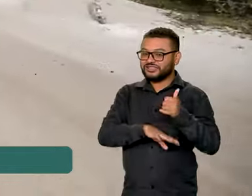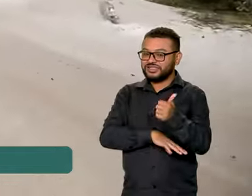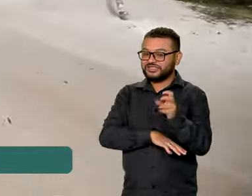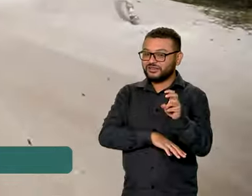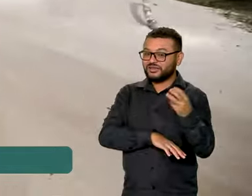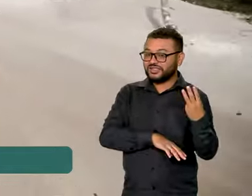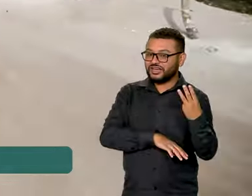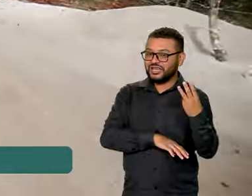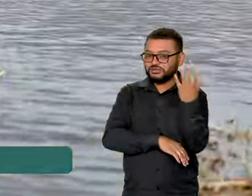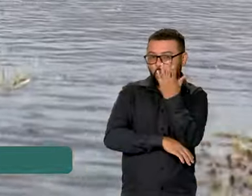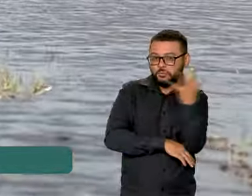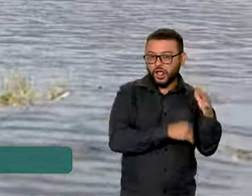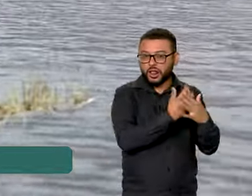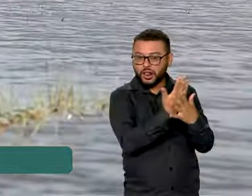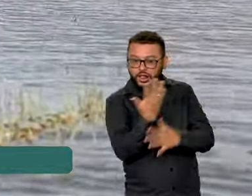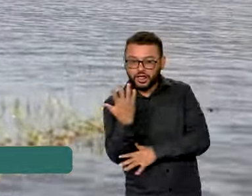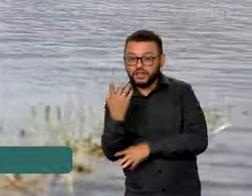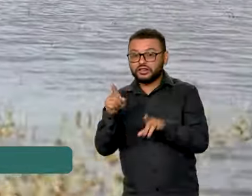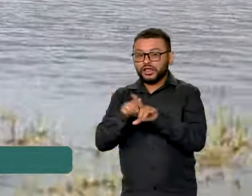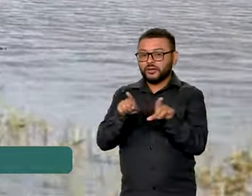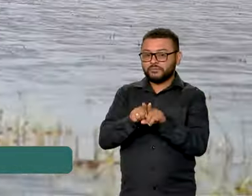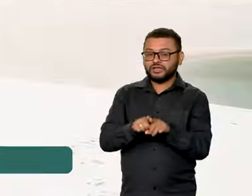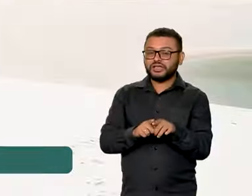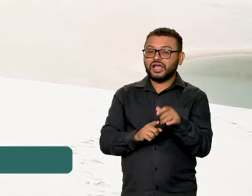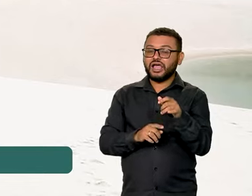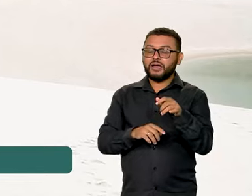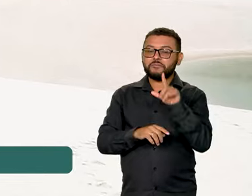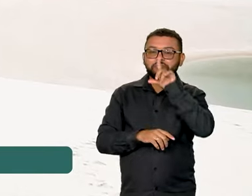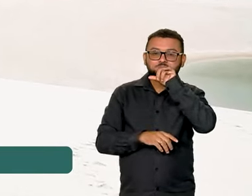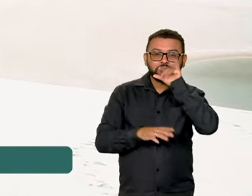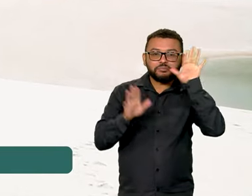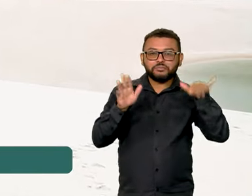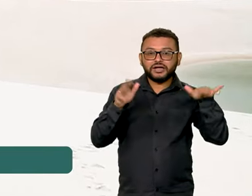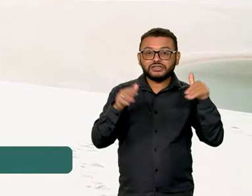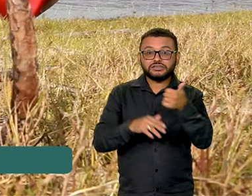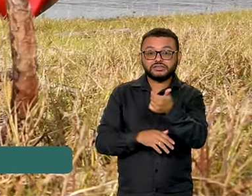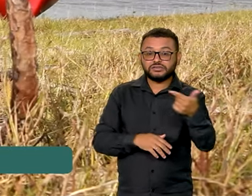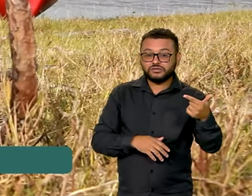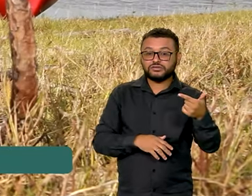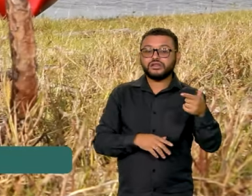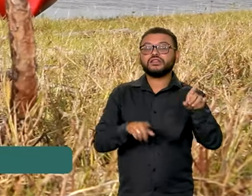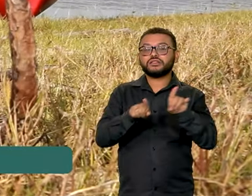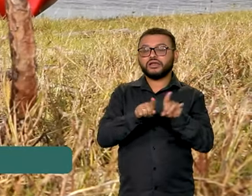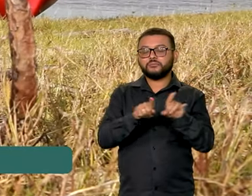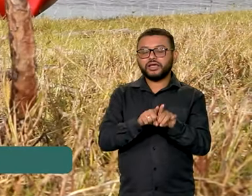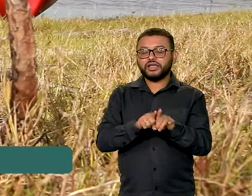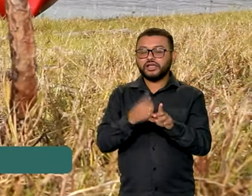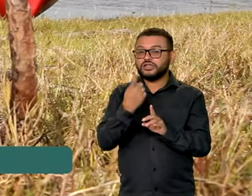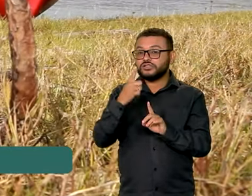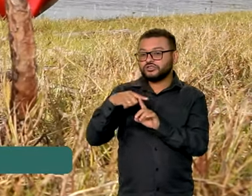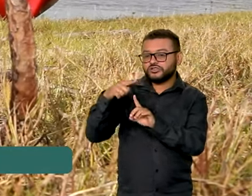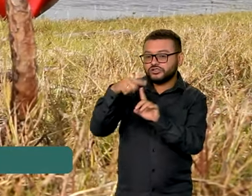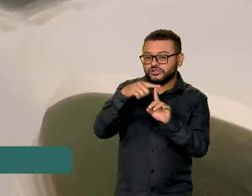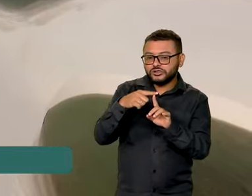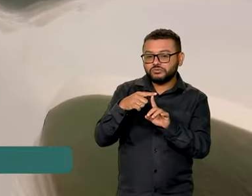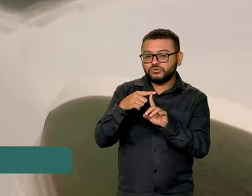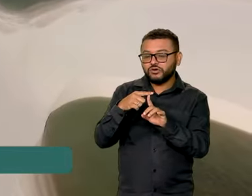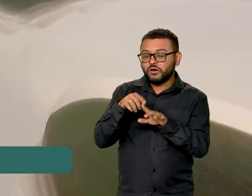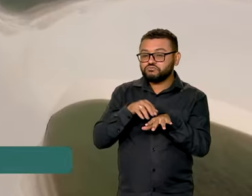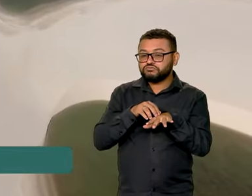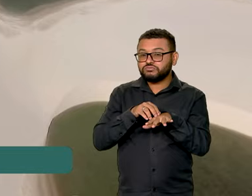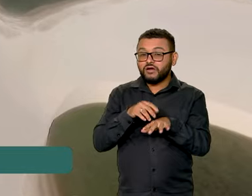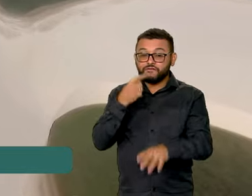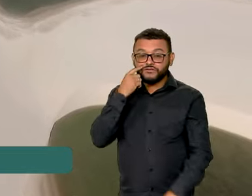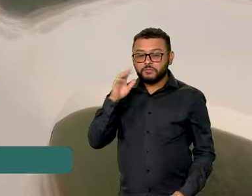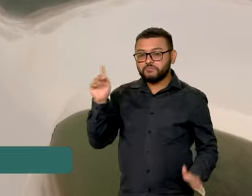espécies de plantas, 112 de aves e pelo menos 42 espécies de répteis. O